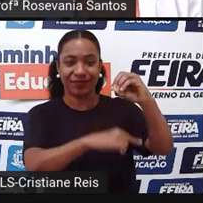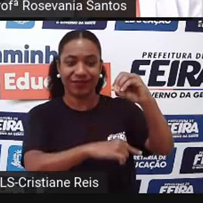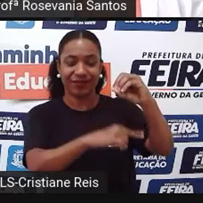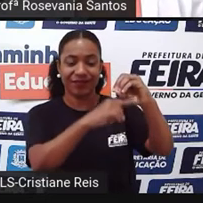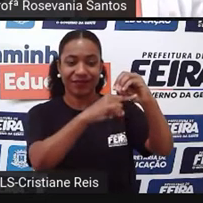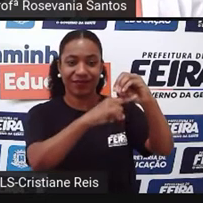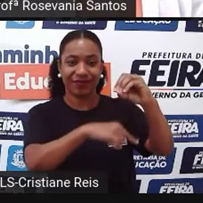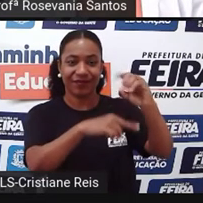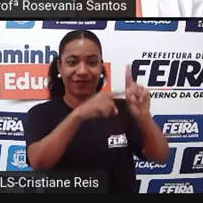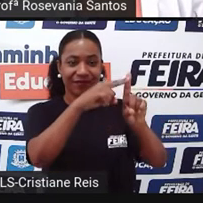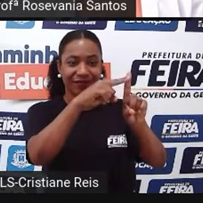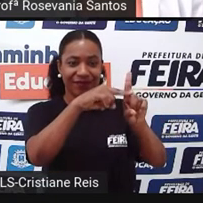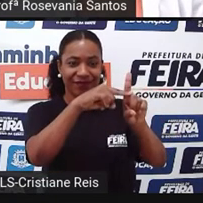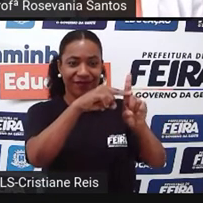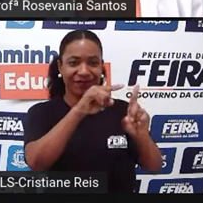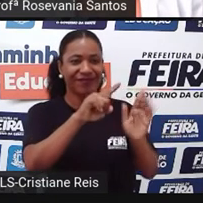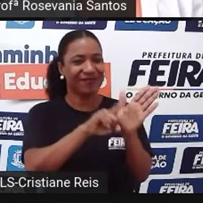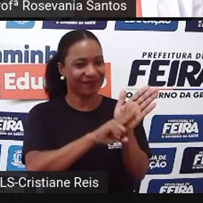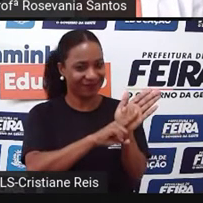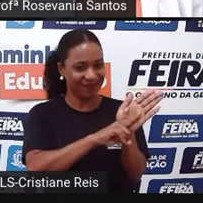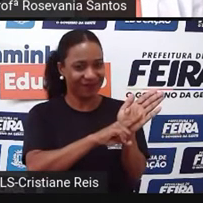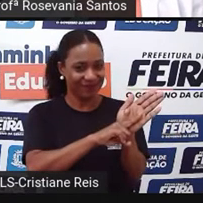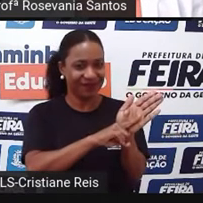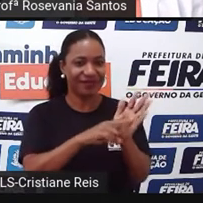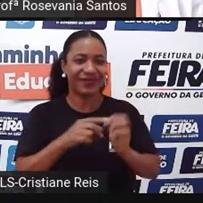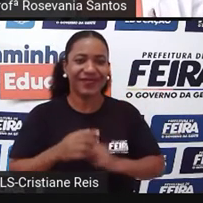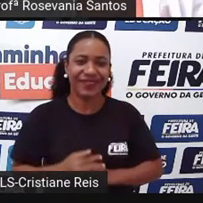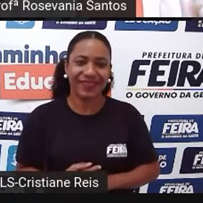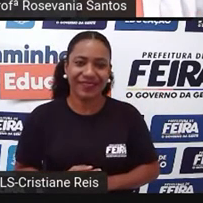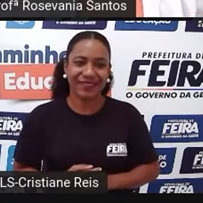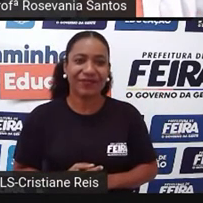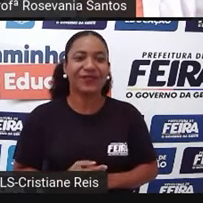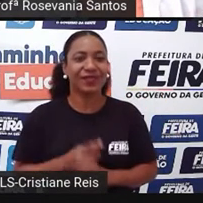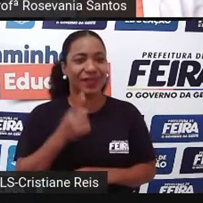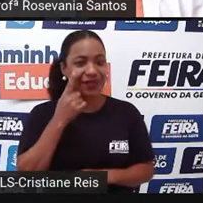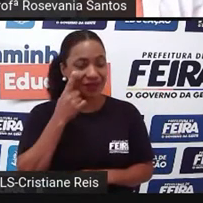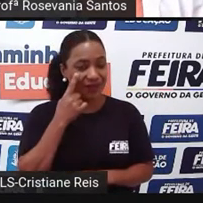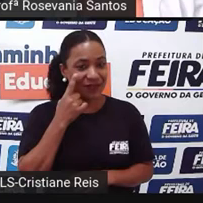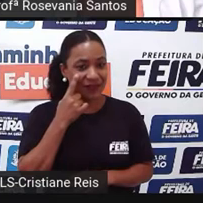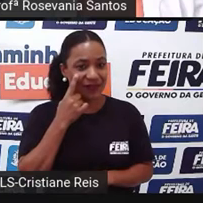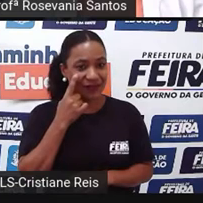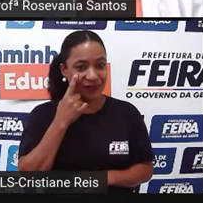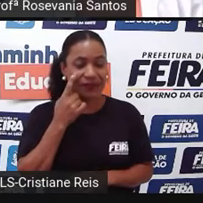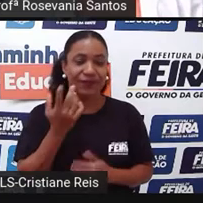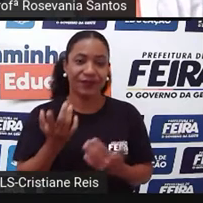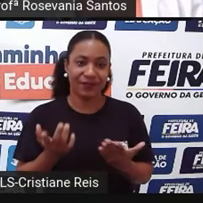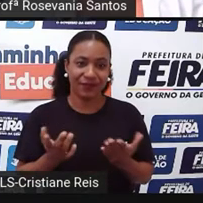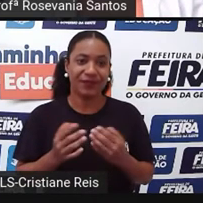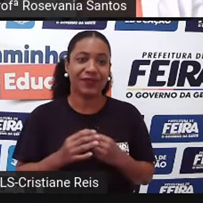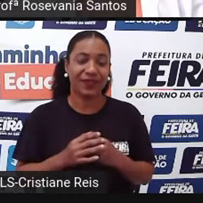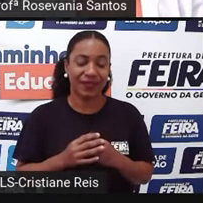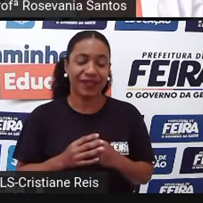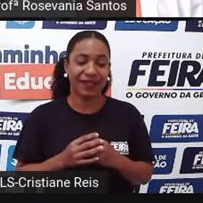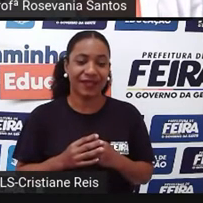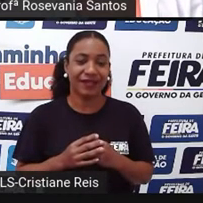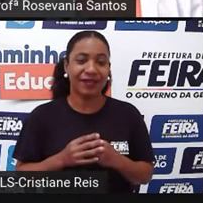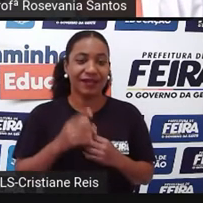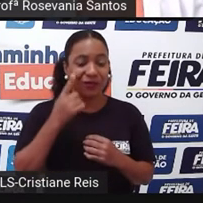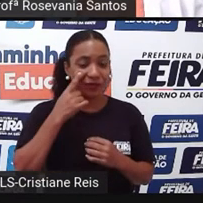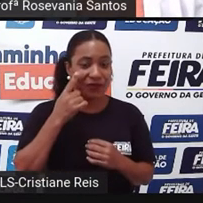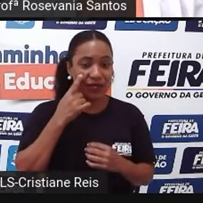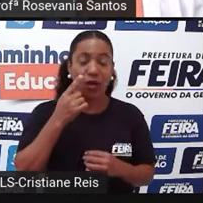nível são altitudes negativas. Então, a gente, levando em consideração, por exemplo, as áreas de